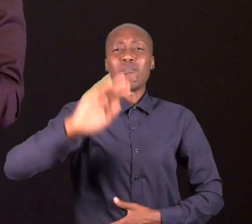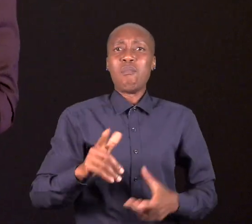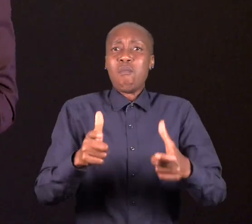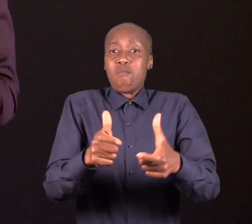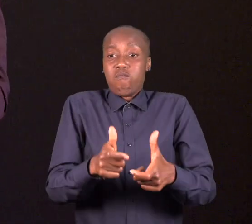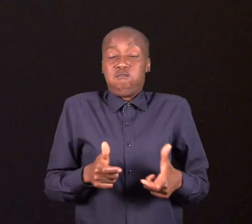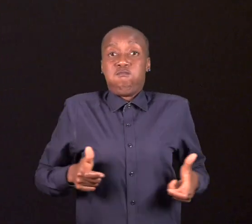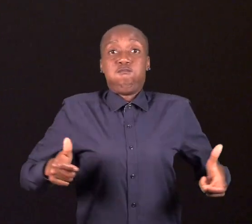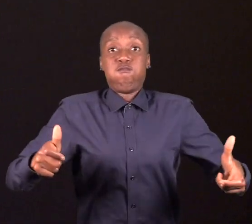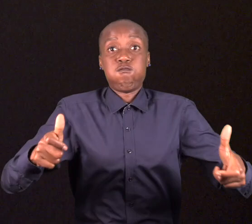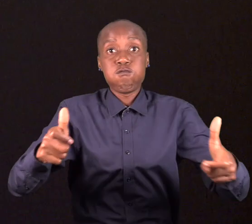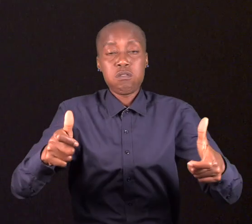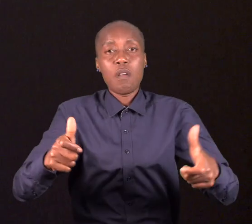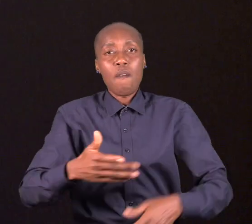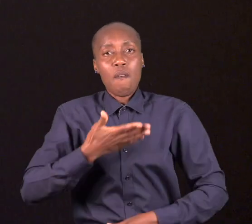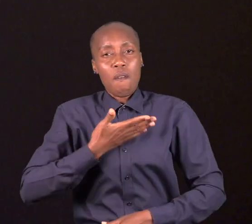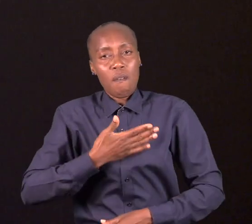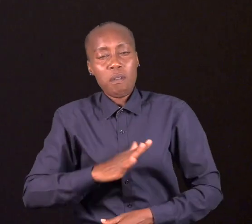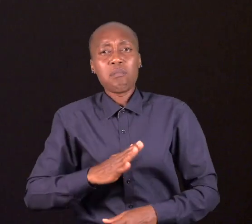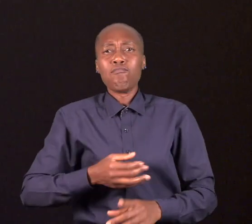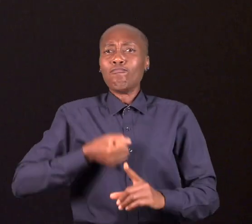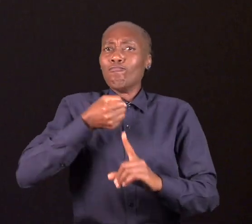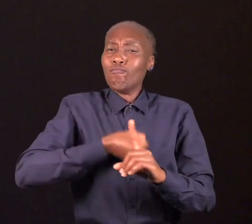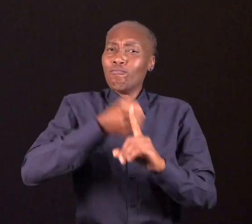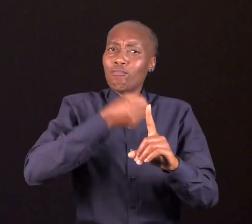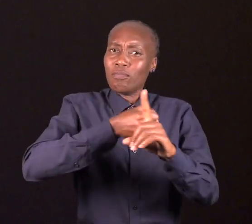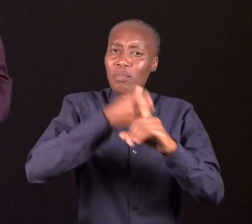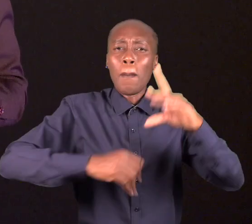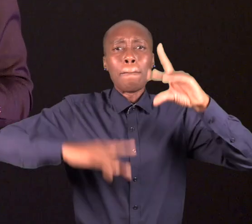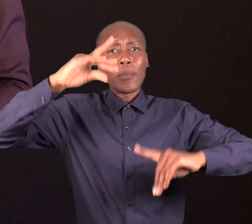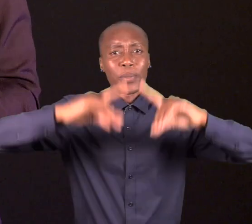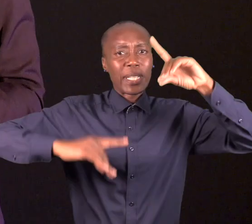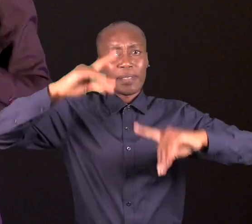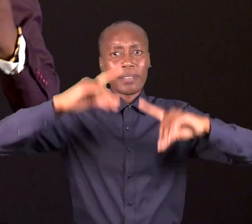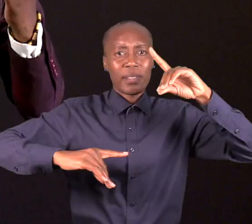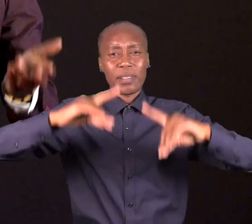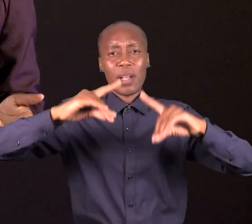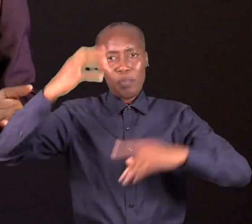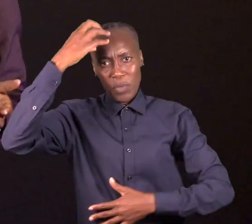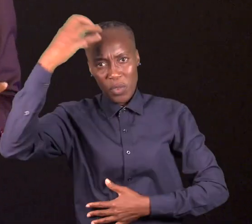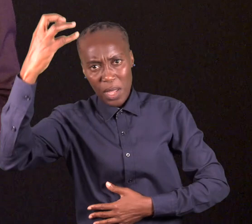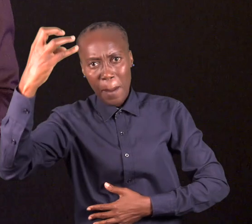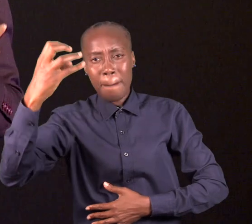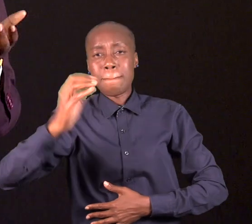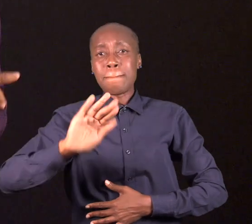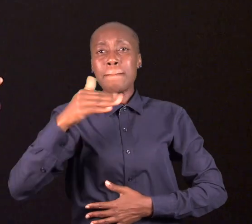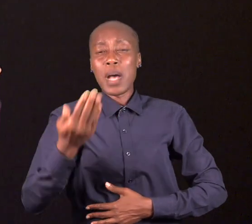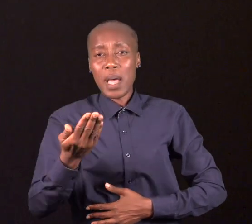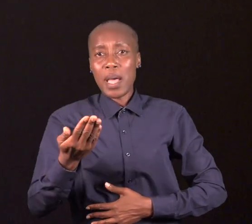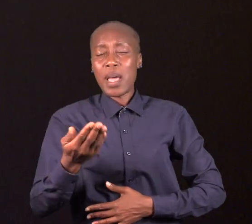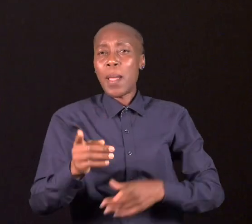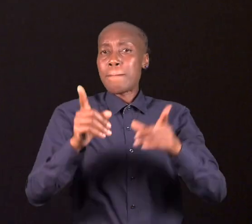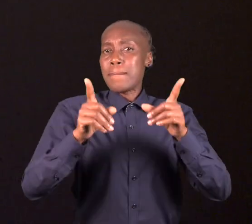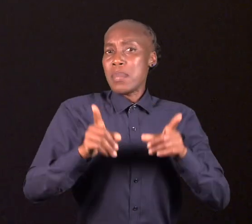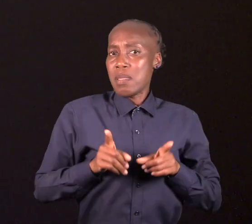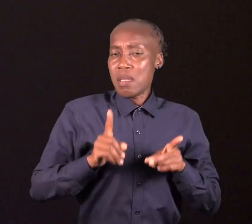que visavam naturalmente a advocar por políticas públicas, pelo bem-estar de raparigas